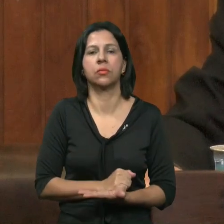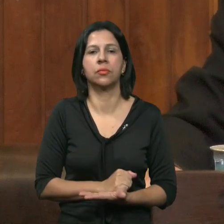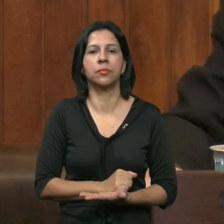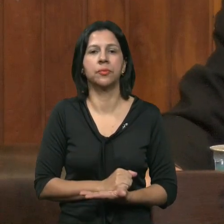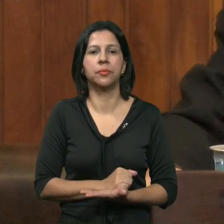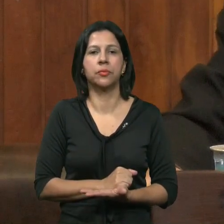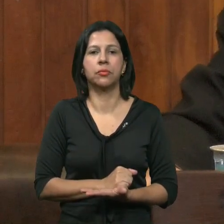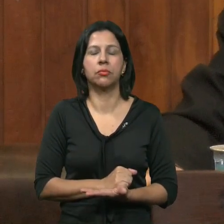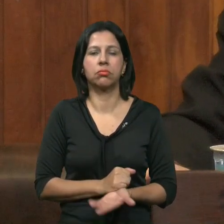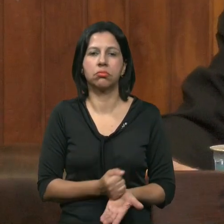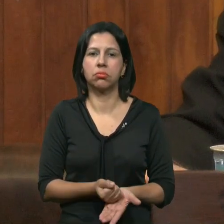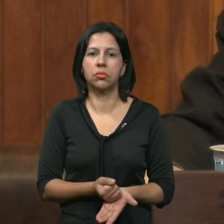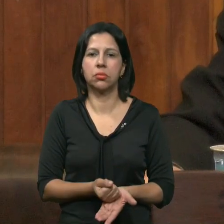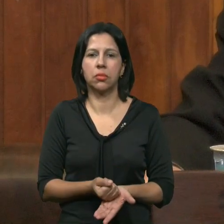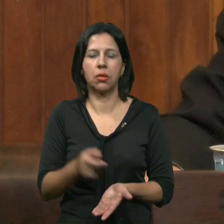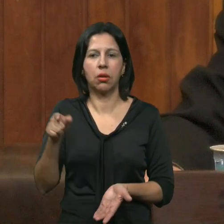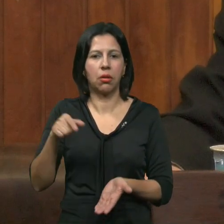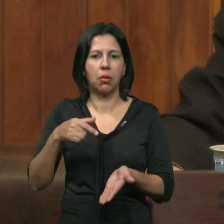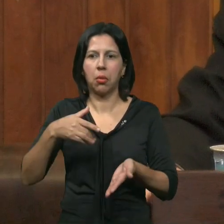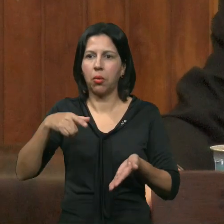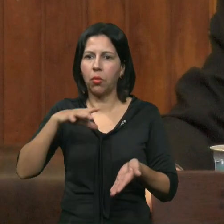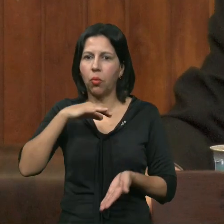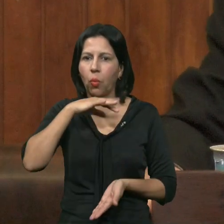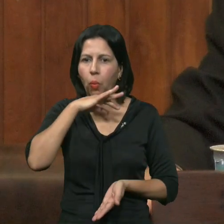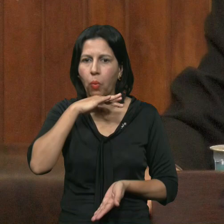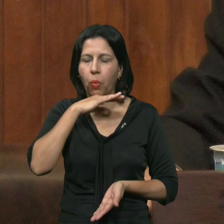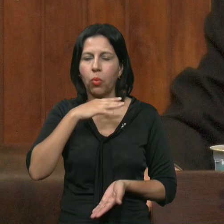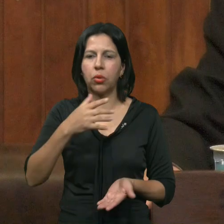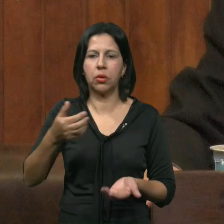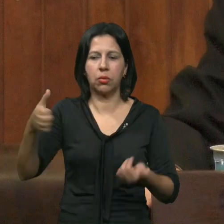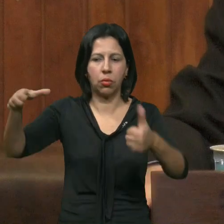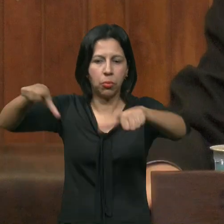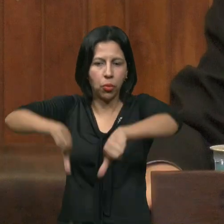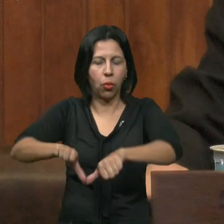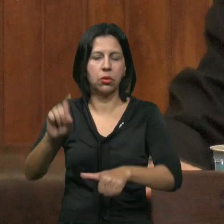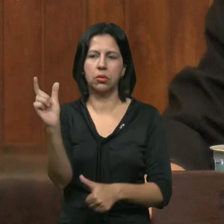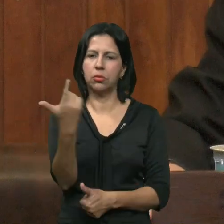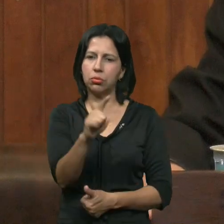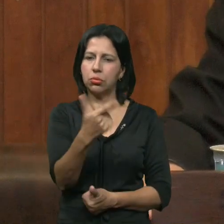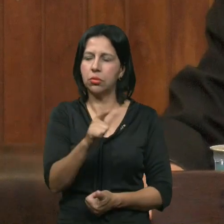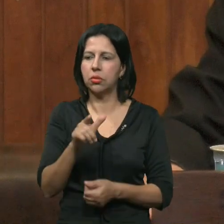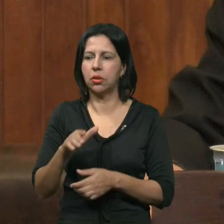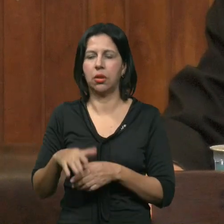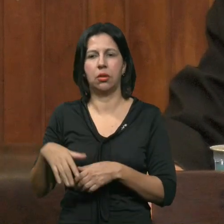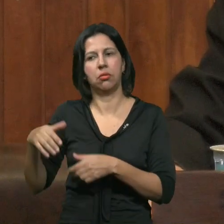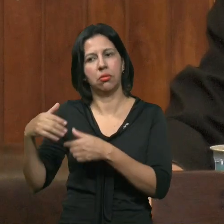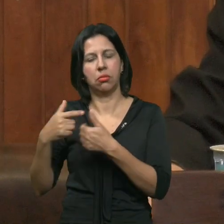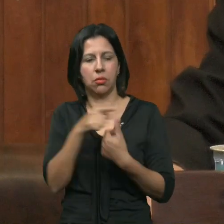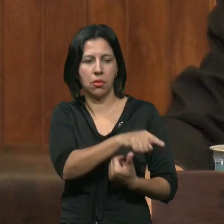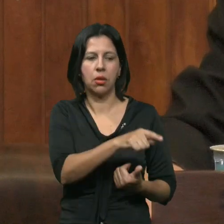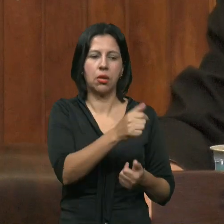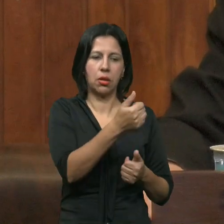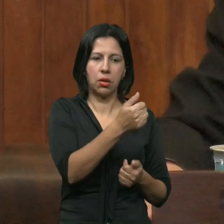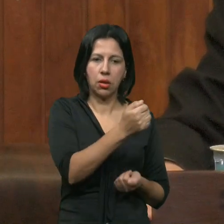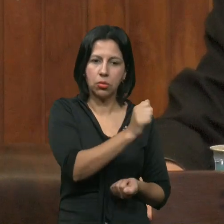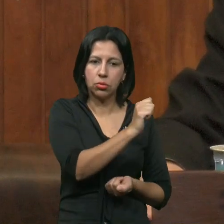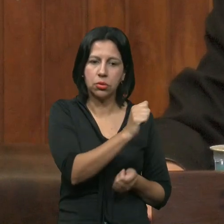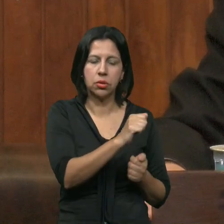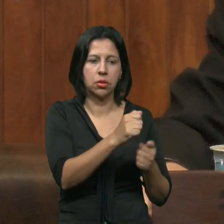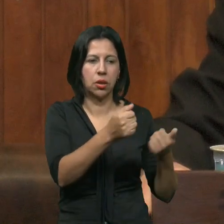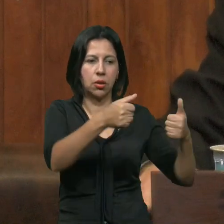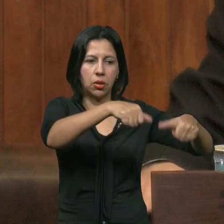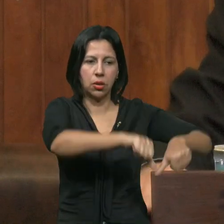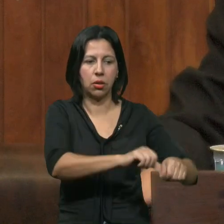Nenhum Prejuízo Aos auxiliares De enfermagem Precisa deixar bem claro Ninguém está aqui